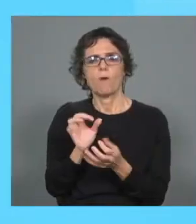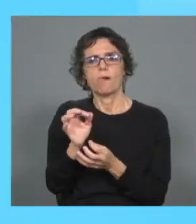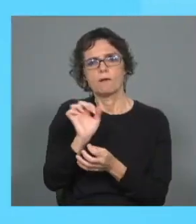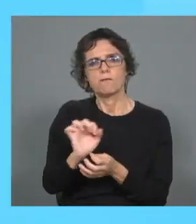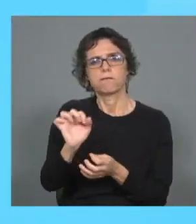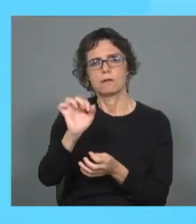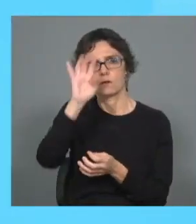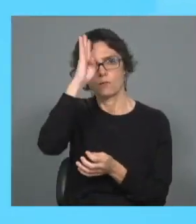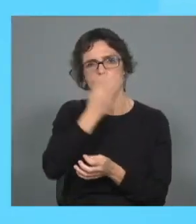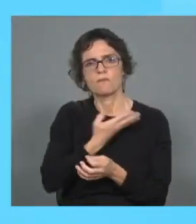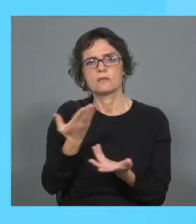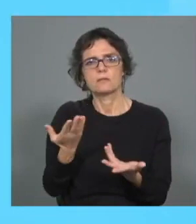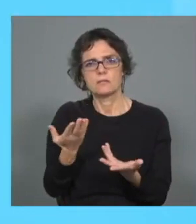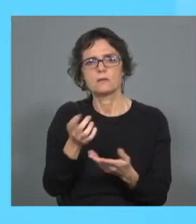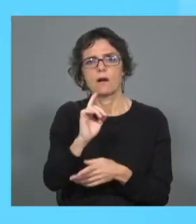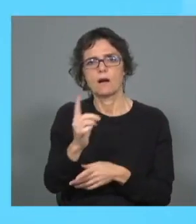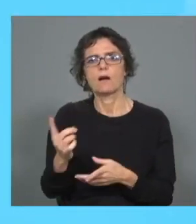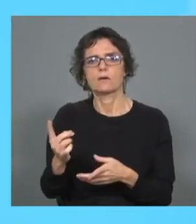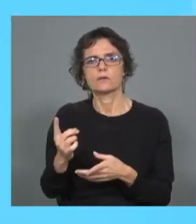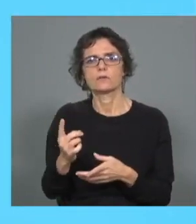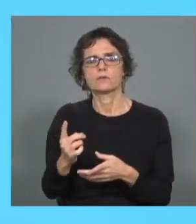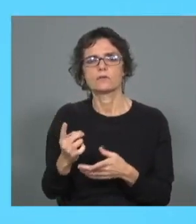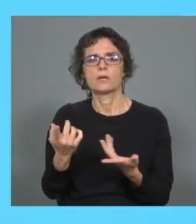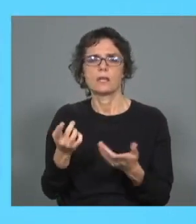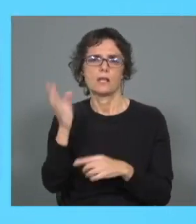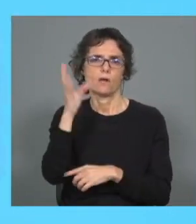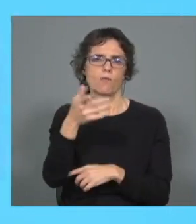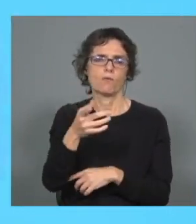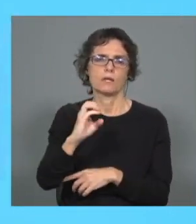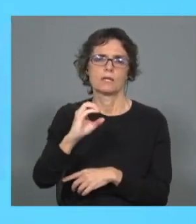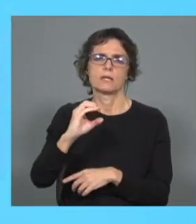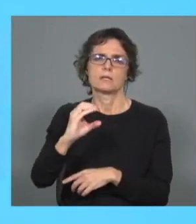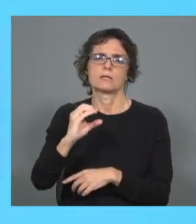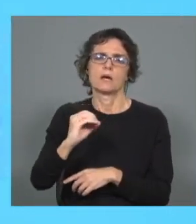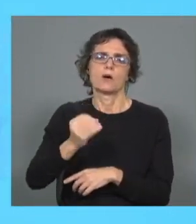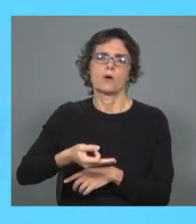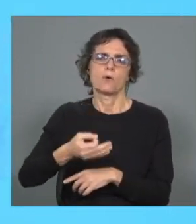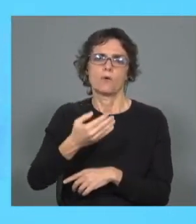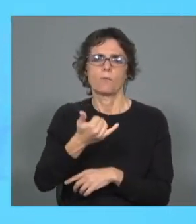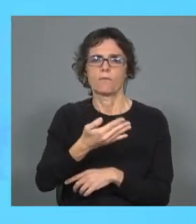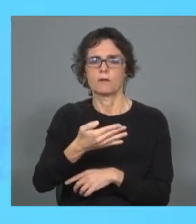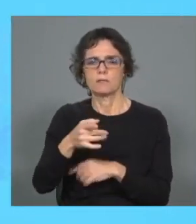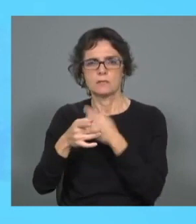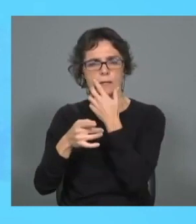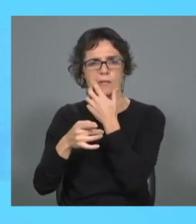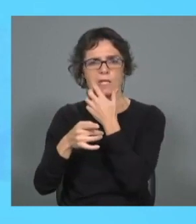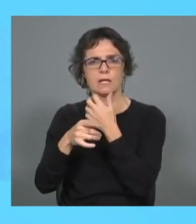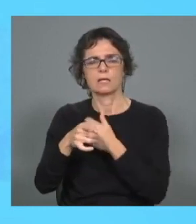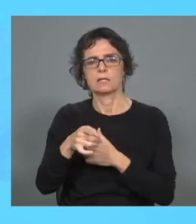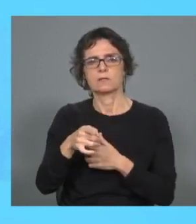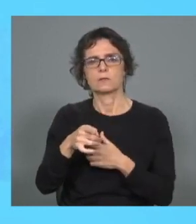na realização destas cimeiras com apelos sucessivos, como vemos, a que de facto